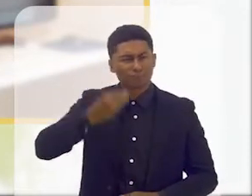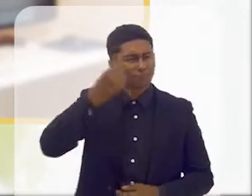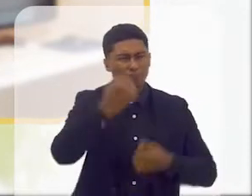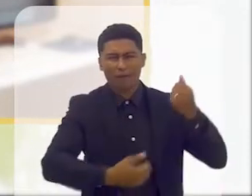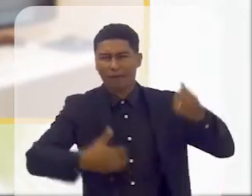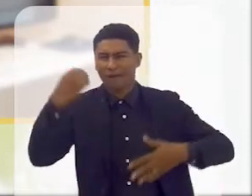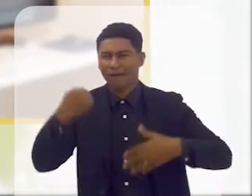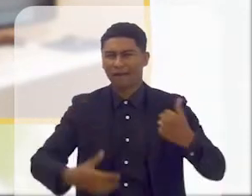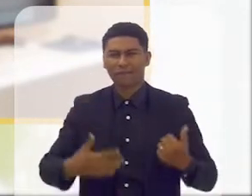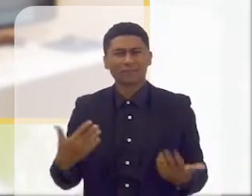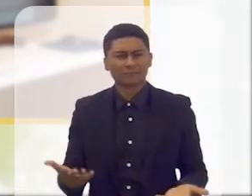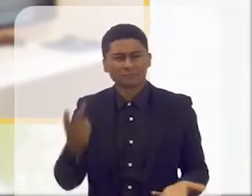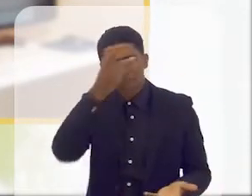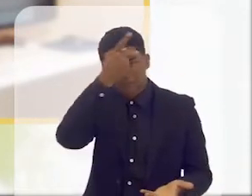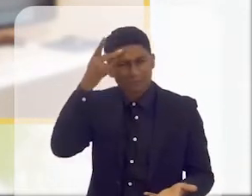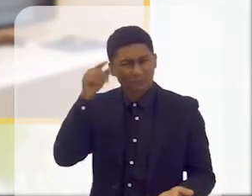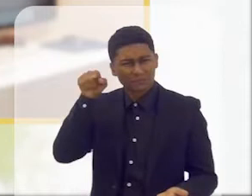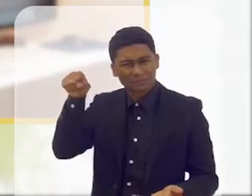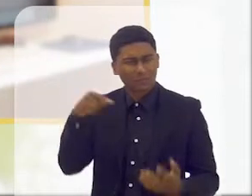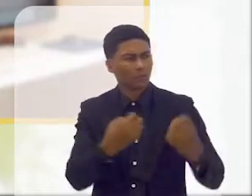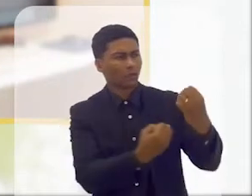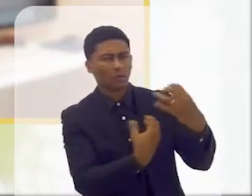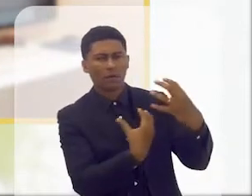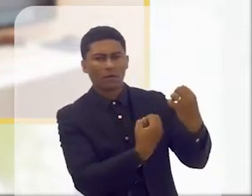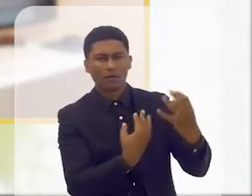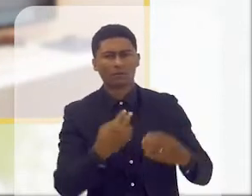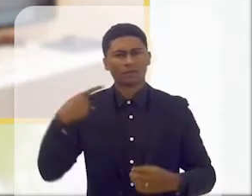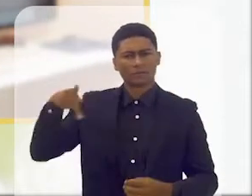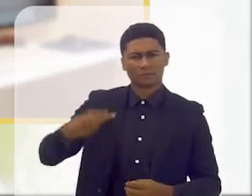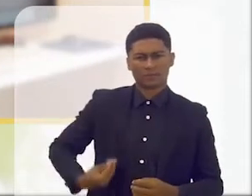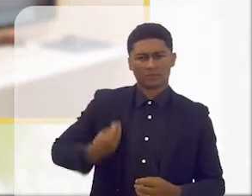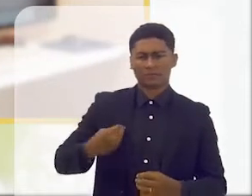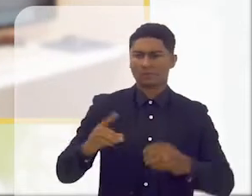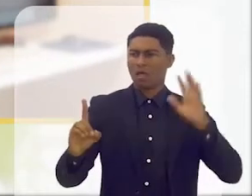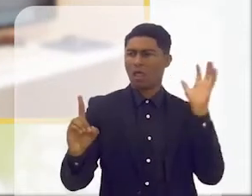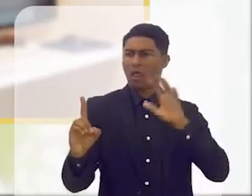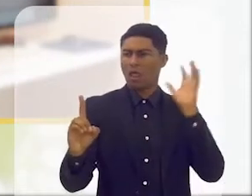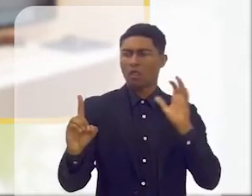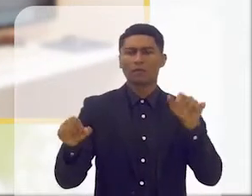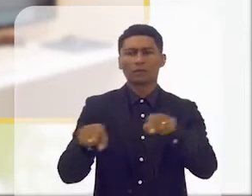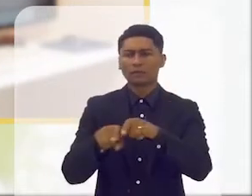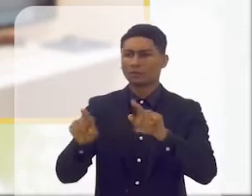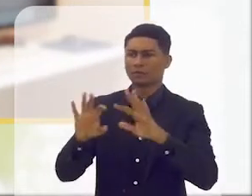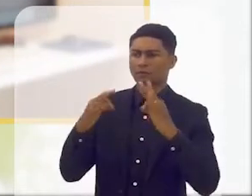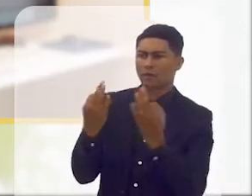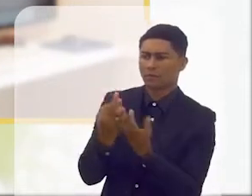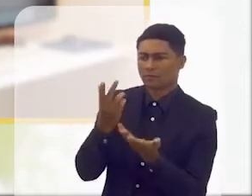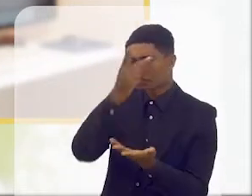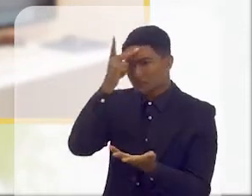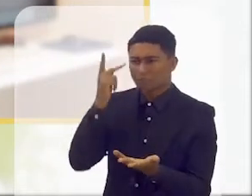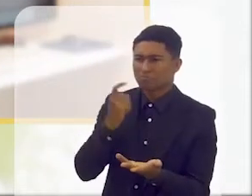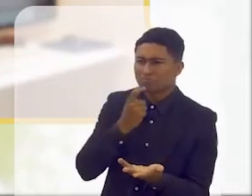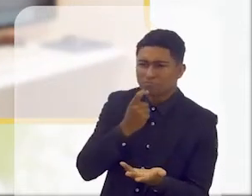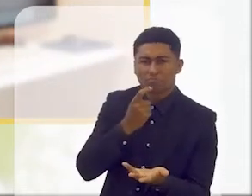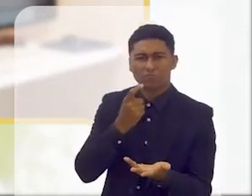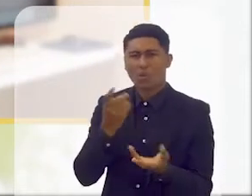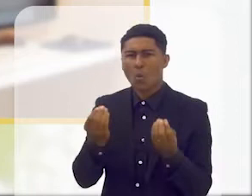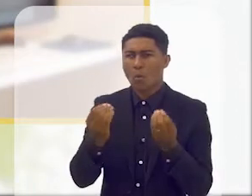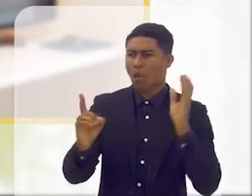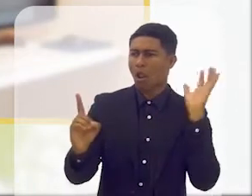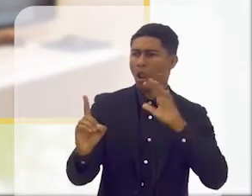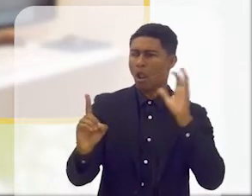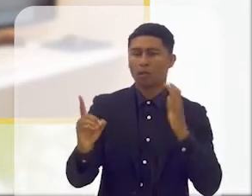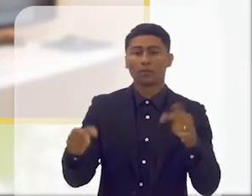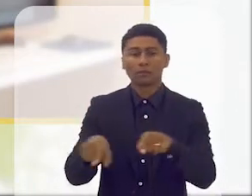compartilhar. Como a educação de uma pessoa afeta a vida dela e das demais ao seu redor? De que